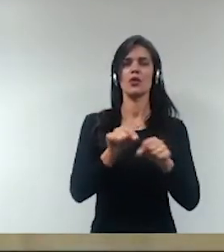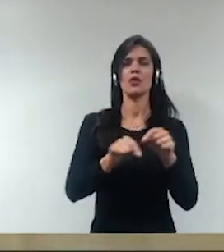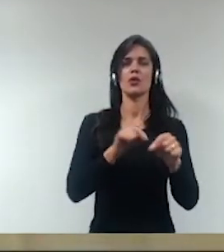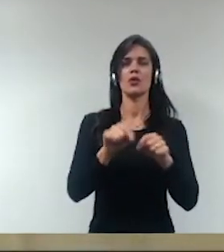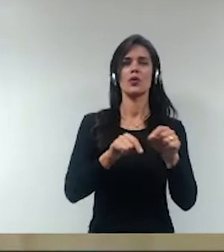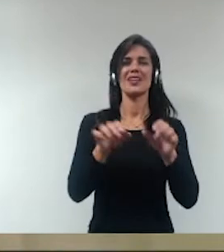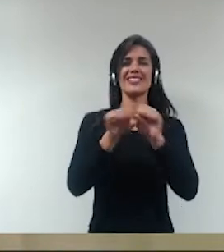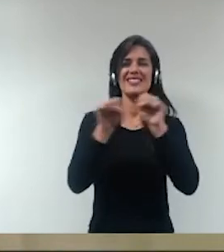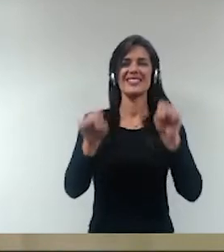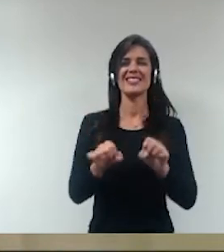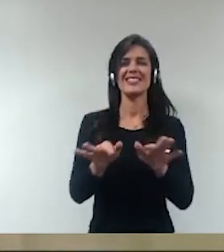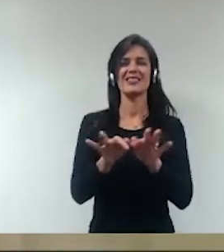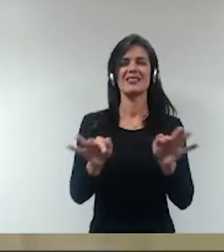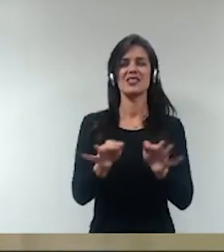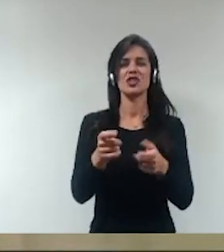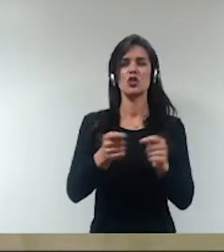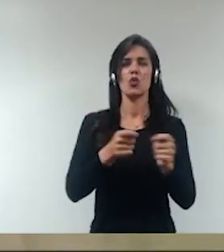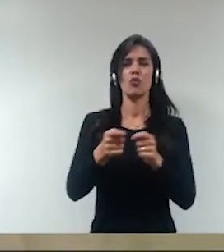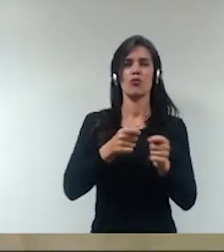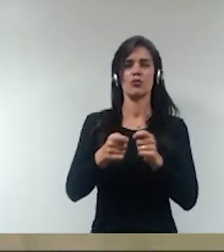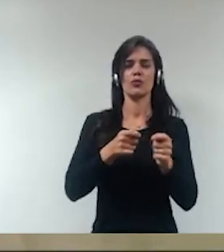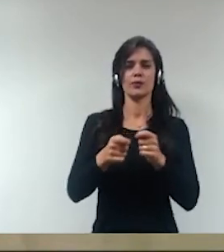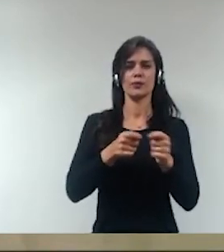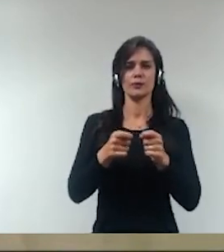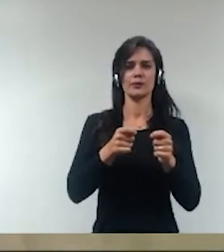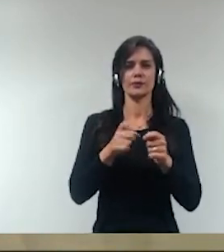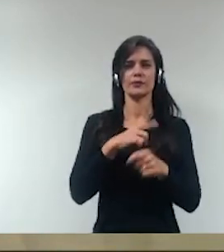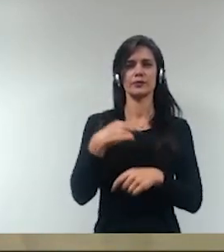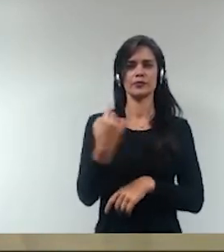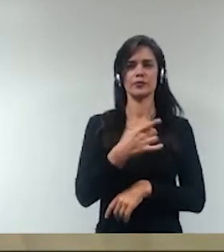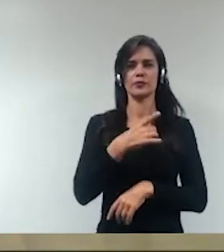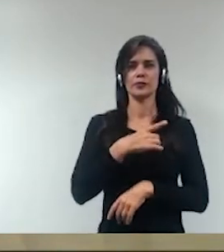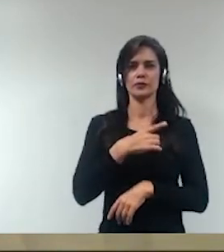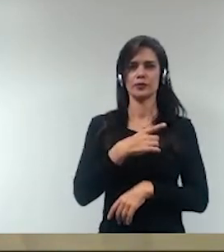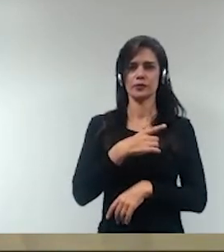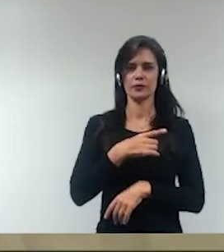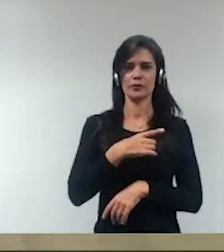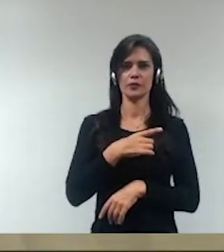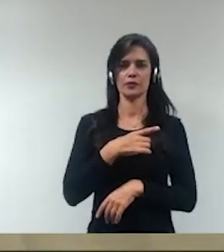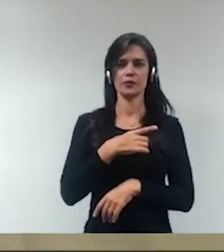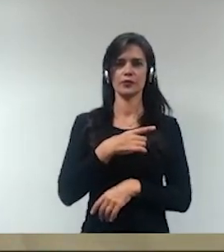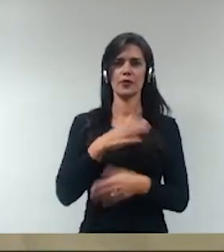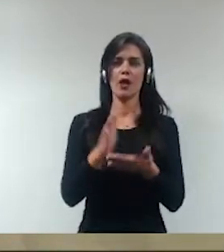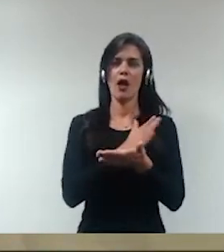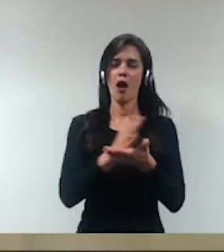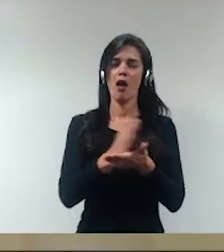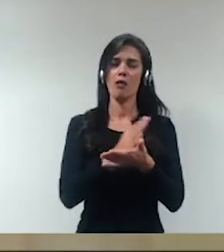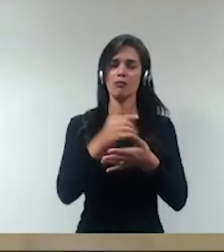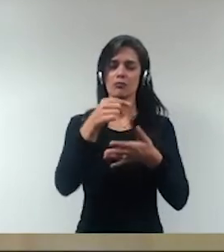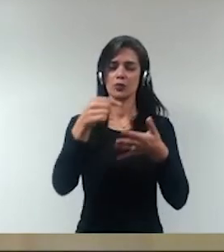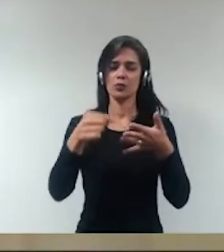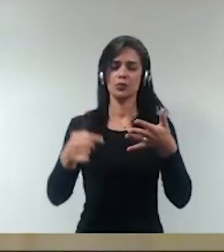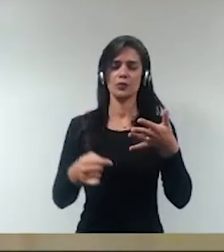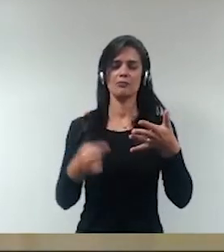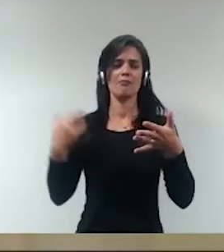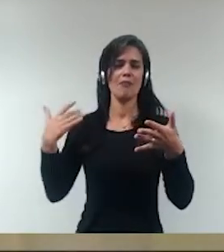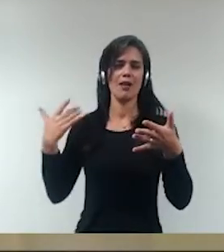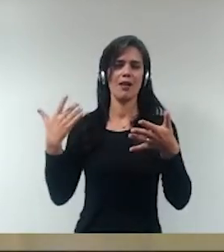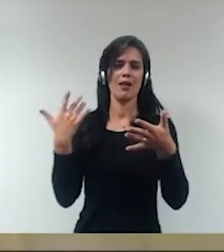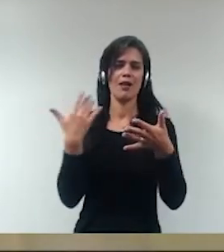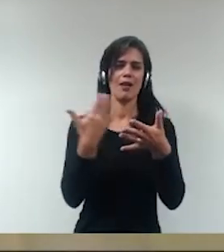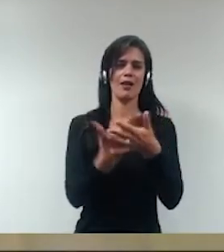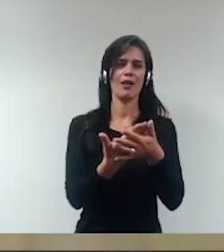microsistema de controle, né. Aí nós temos, só mencionando algumas, elas começam lá atrás, né,